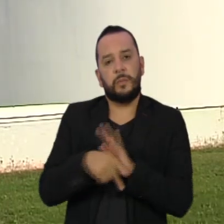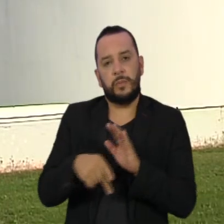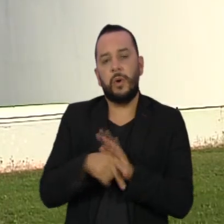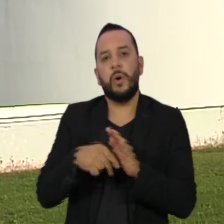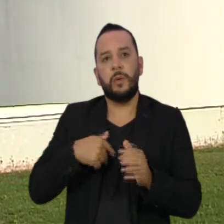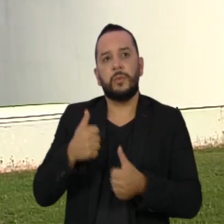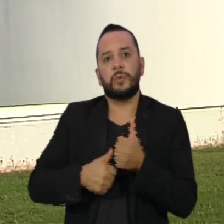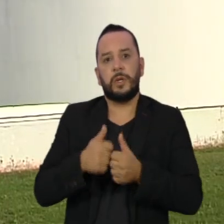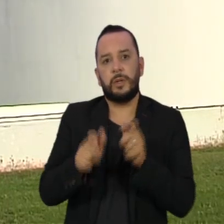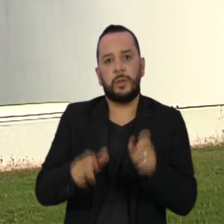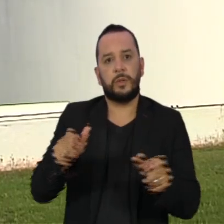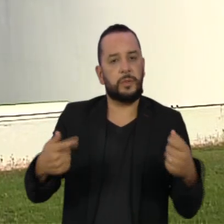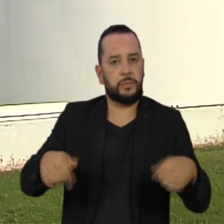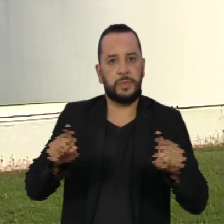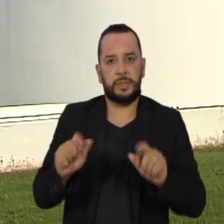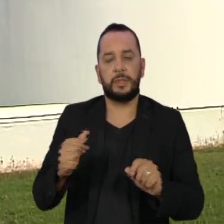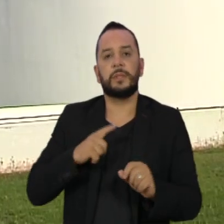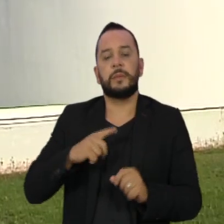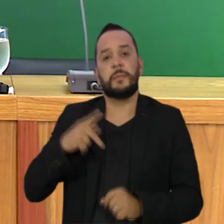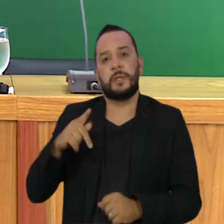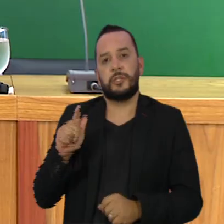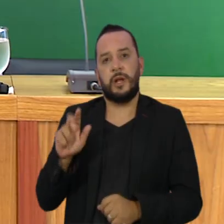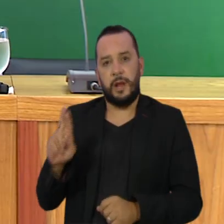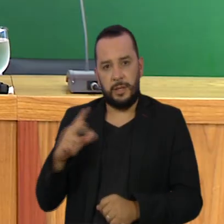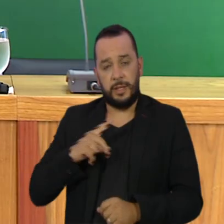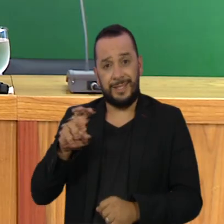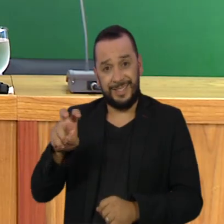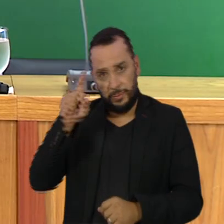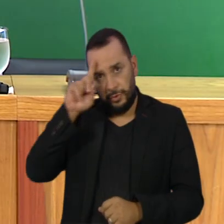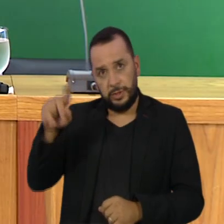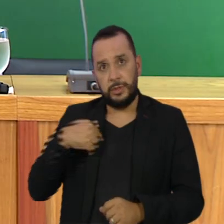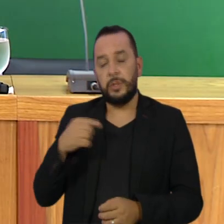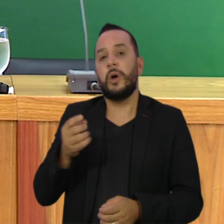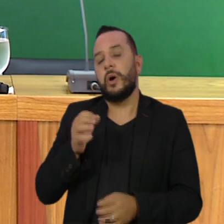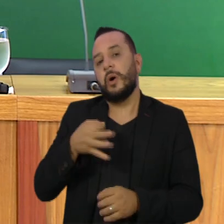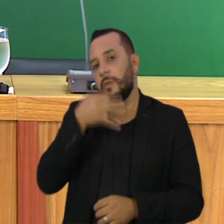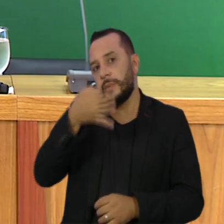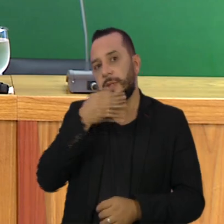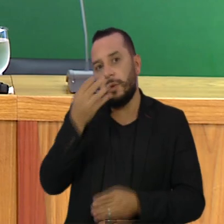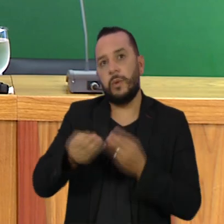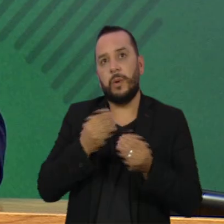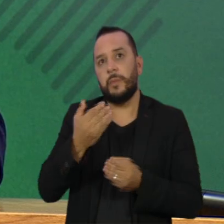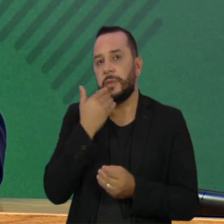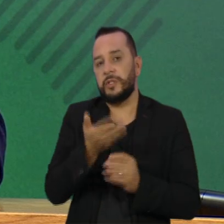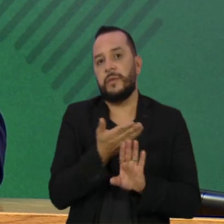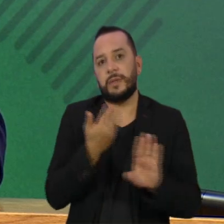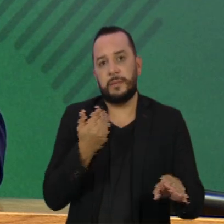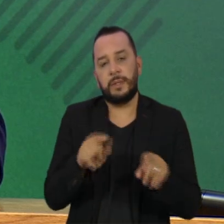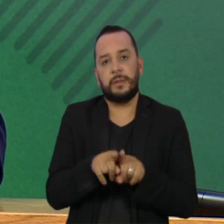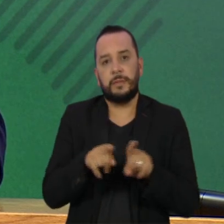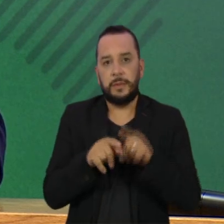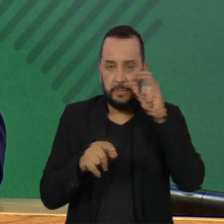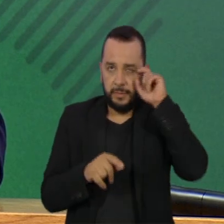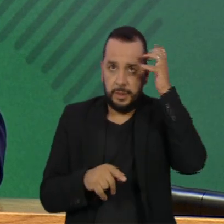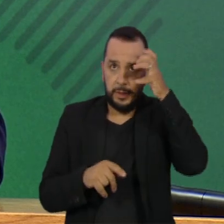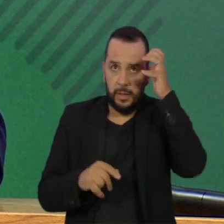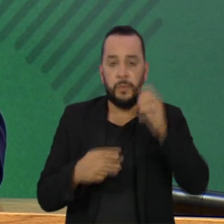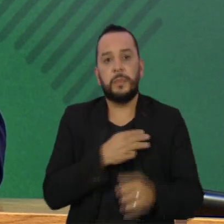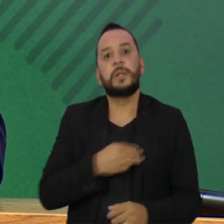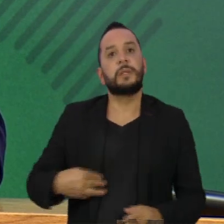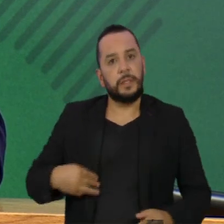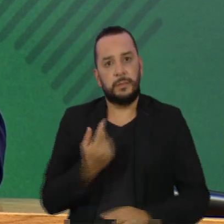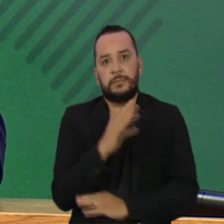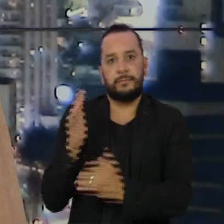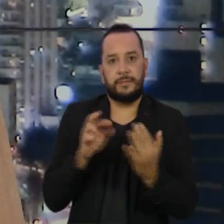E Procuradoria-Geral da República tem cinco dias para se manifestar sobre pedido de afastamento e prisão do ministro do Meio Ambiente,